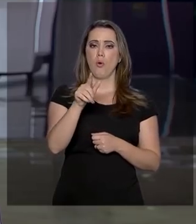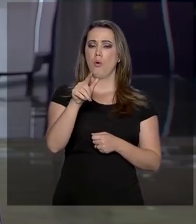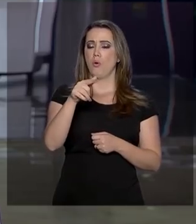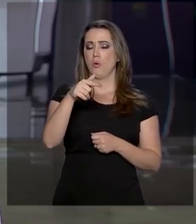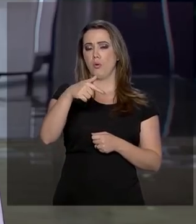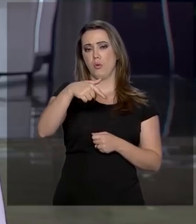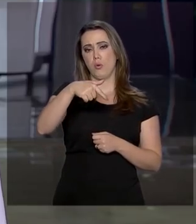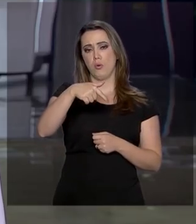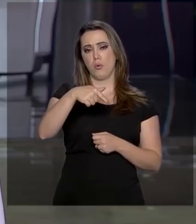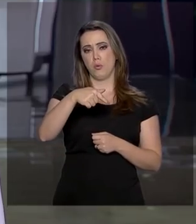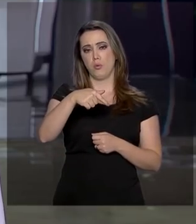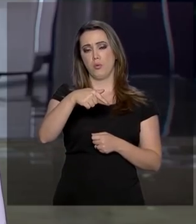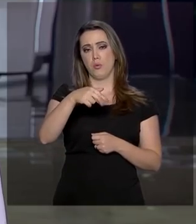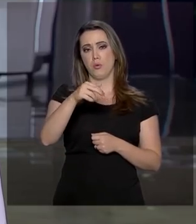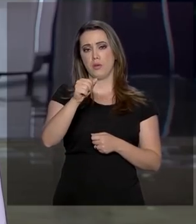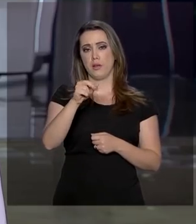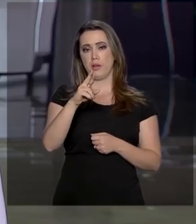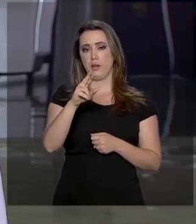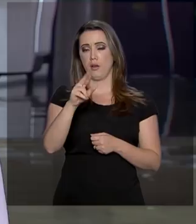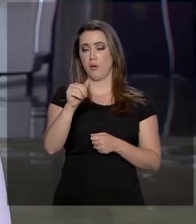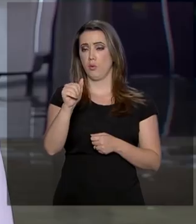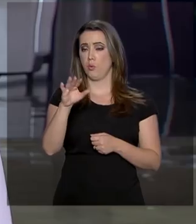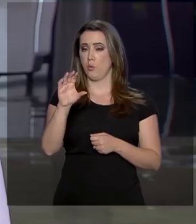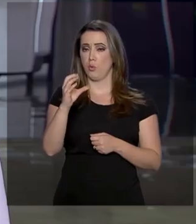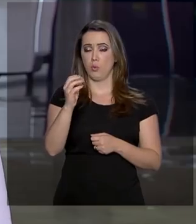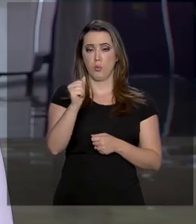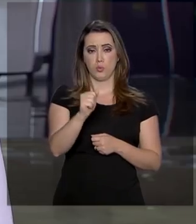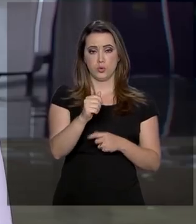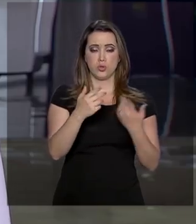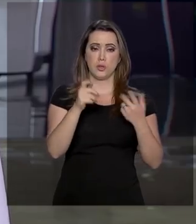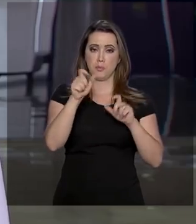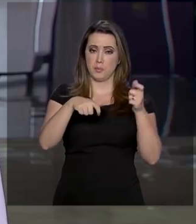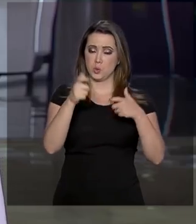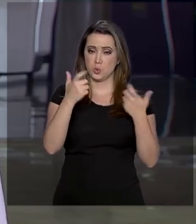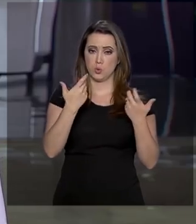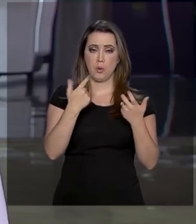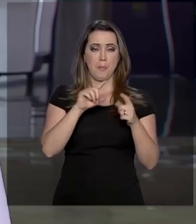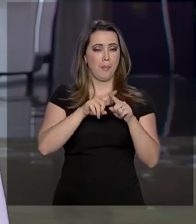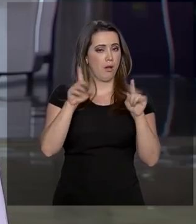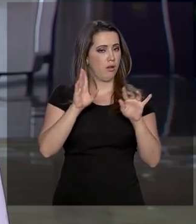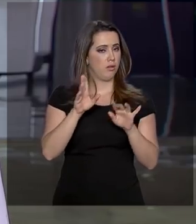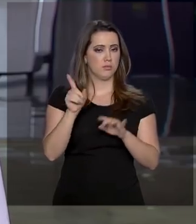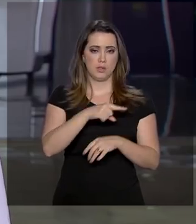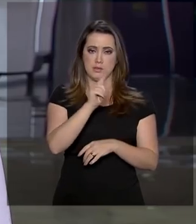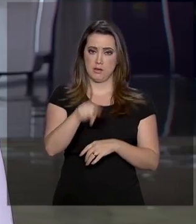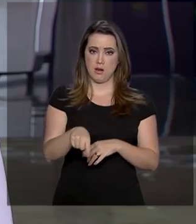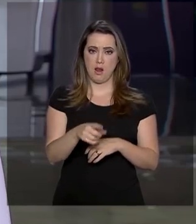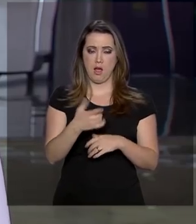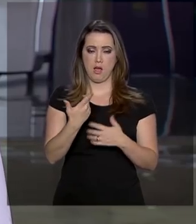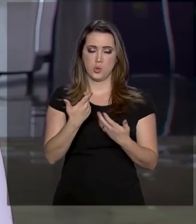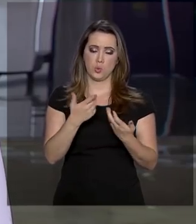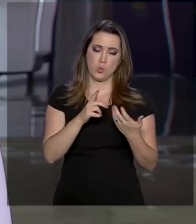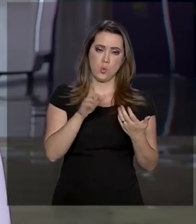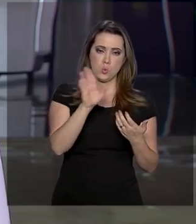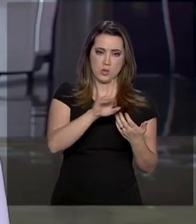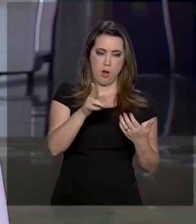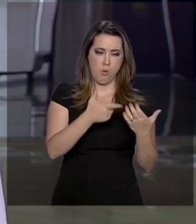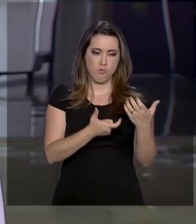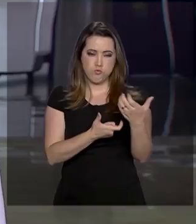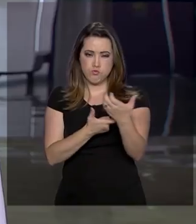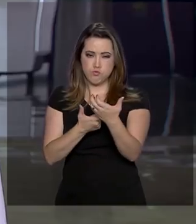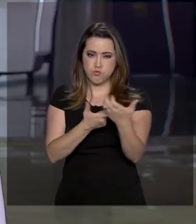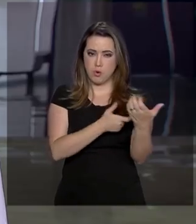fuzis, carabinas ou espingardas para cidadãos comuns. Esses três últimos, no entanto, estão